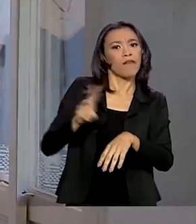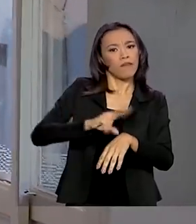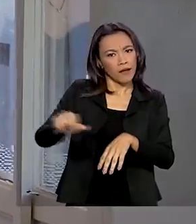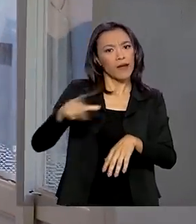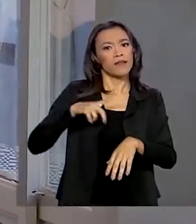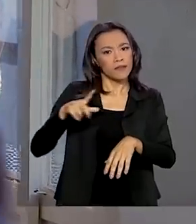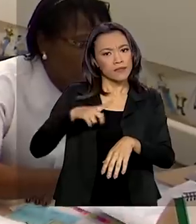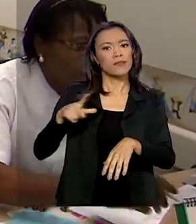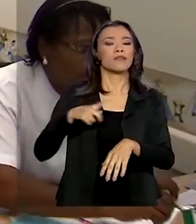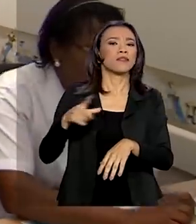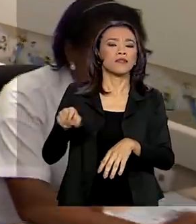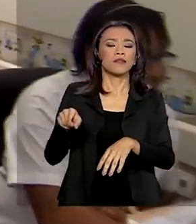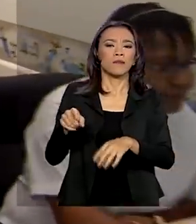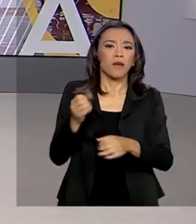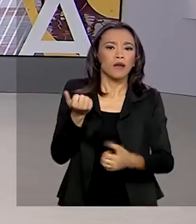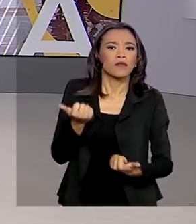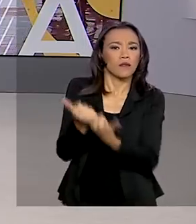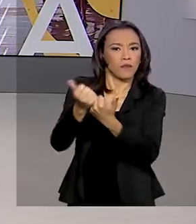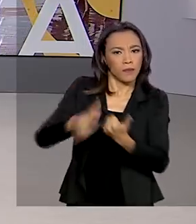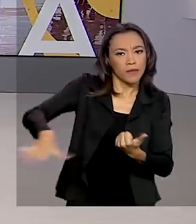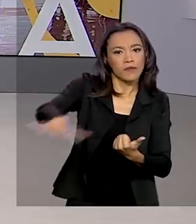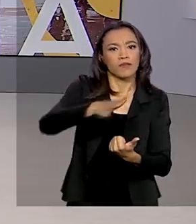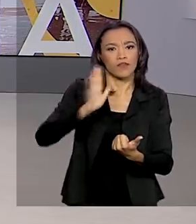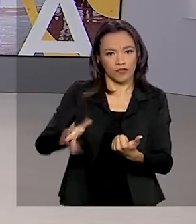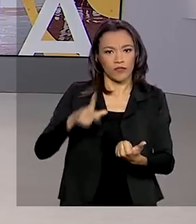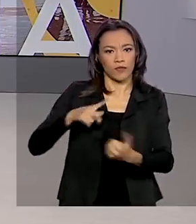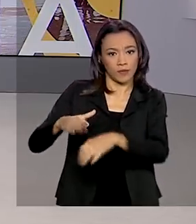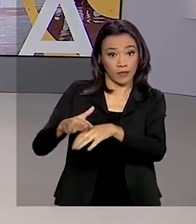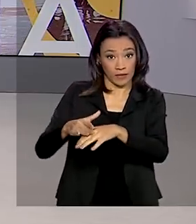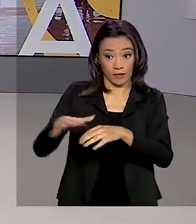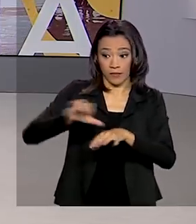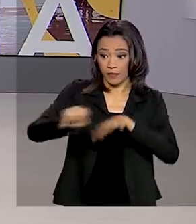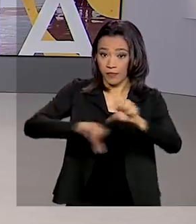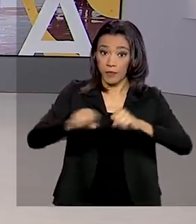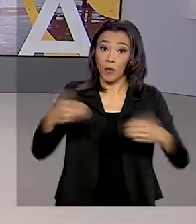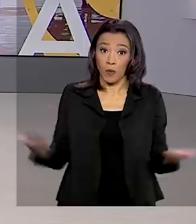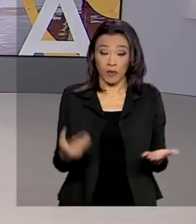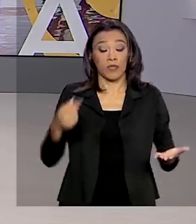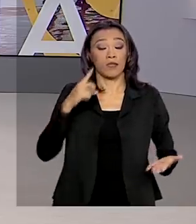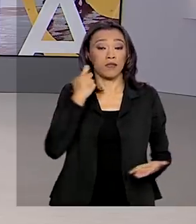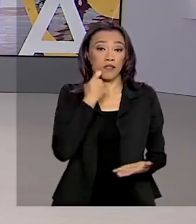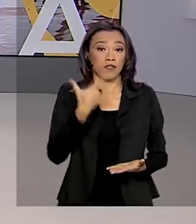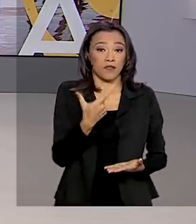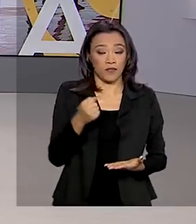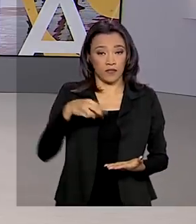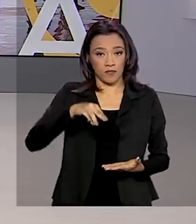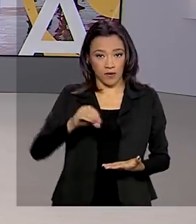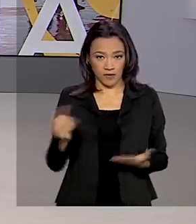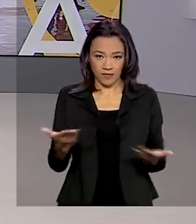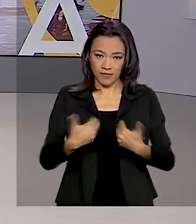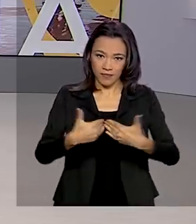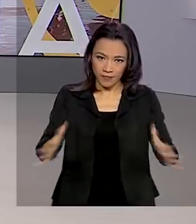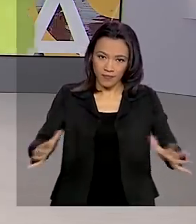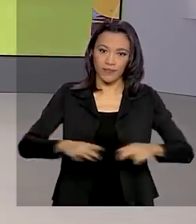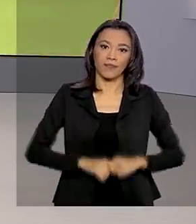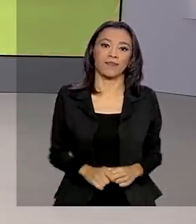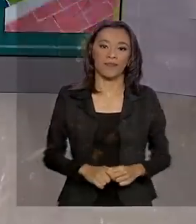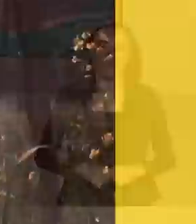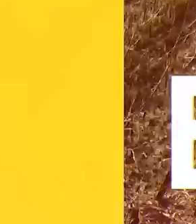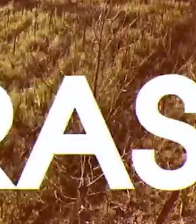transmissão comunitária da doença. Hoje é sexta-feira, 20 de março. O Brasil em Dia começa agora.